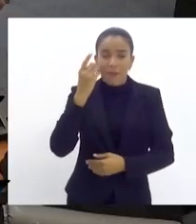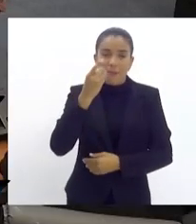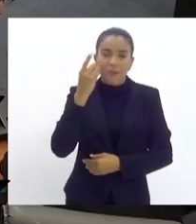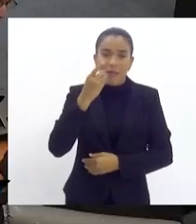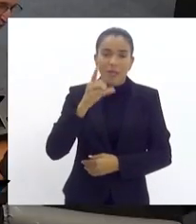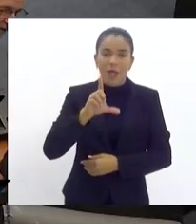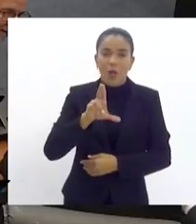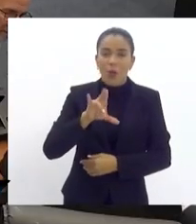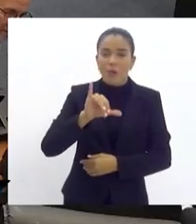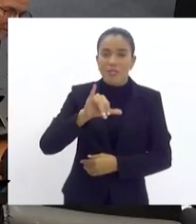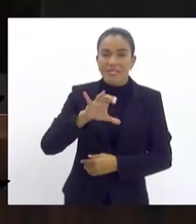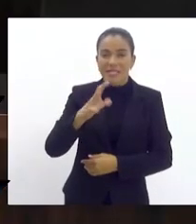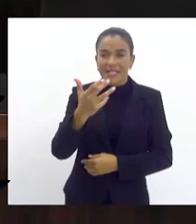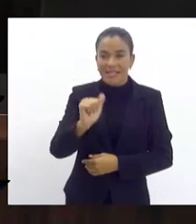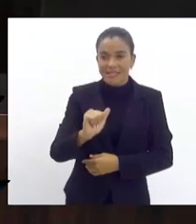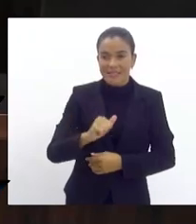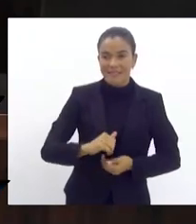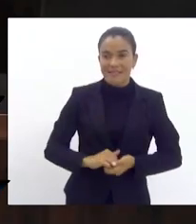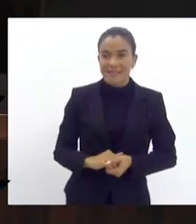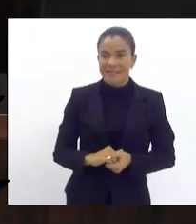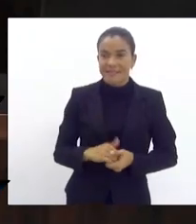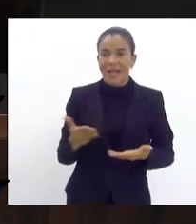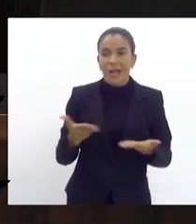Lucinha agora deputado Marcelo Dino